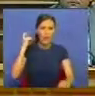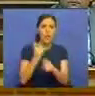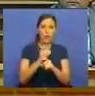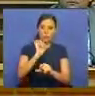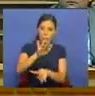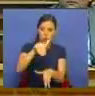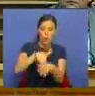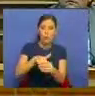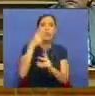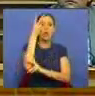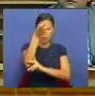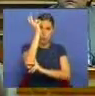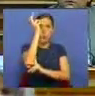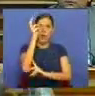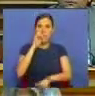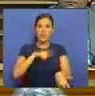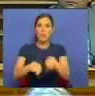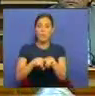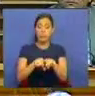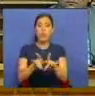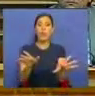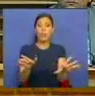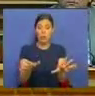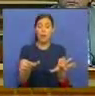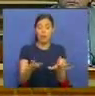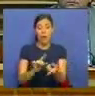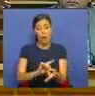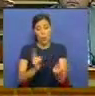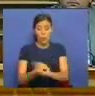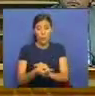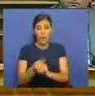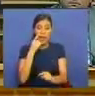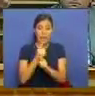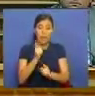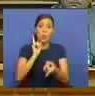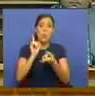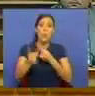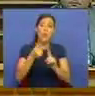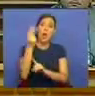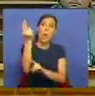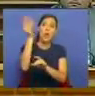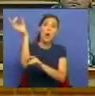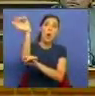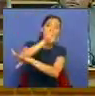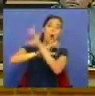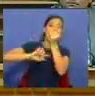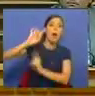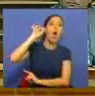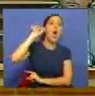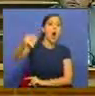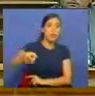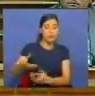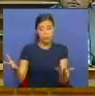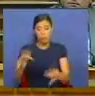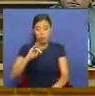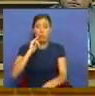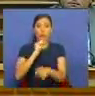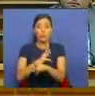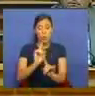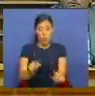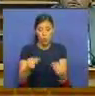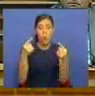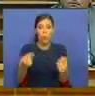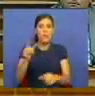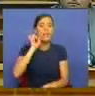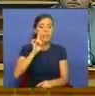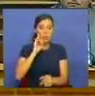conteúdo e de grande coragem política e que vai em contracorrente àquilo que são os ventos da União Europeia. Aliás, ela tem outras extrapolações